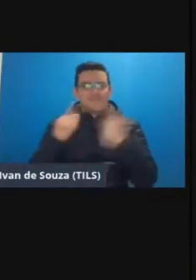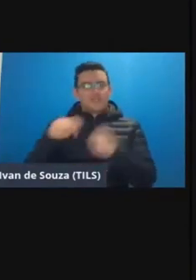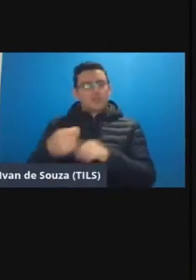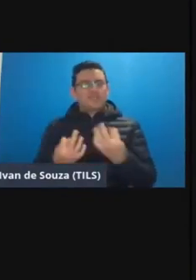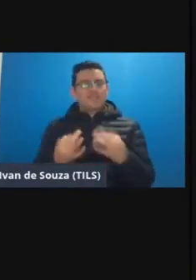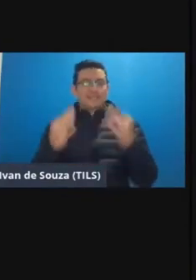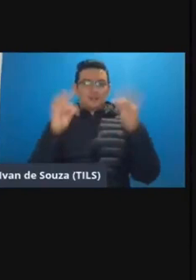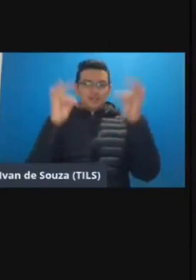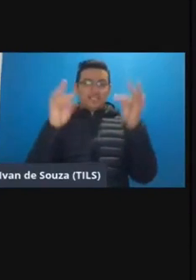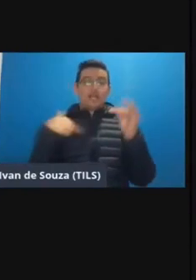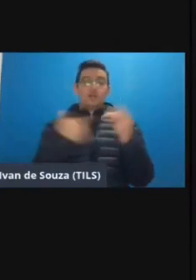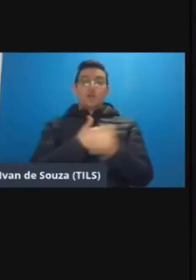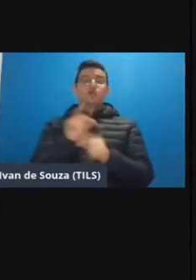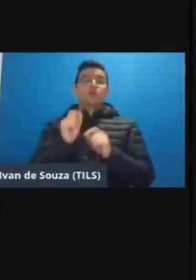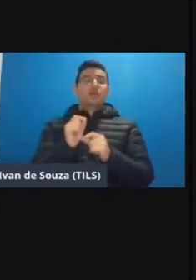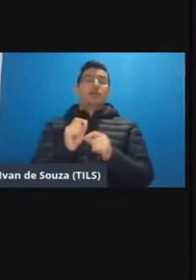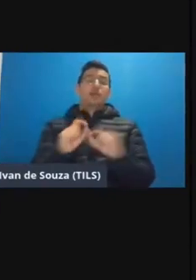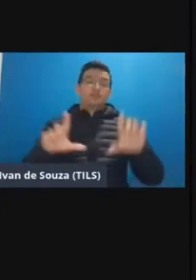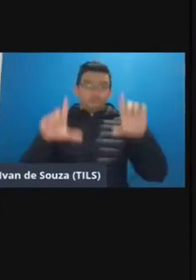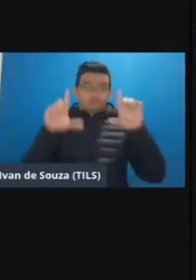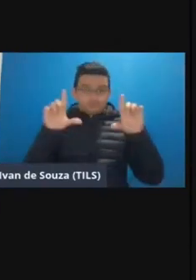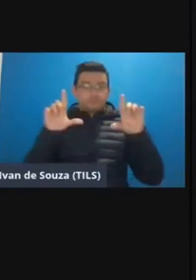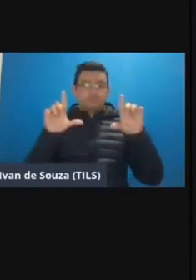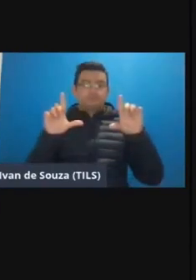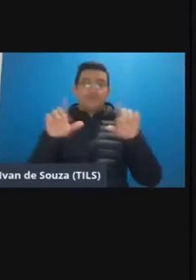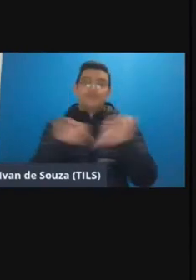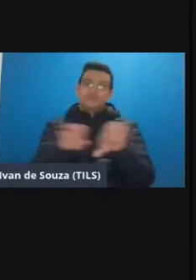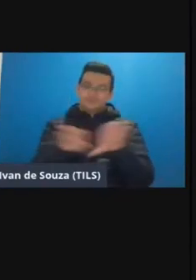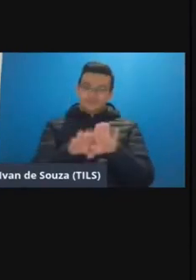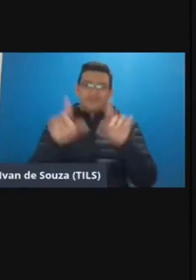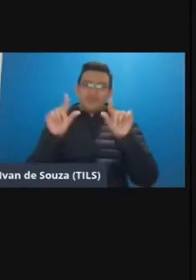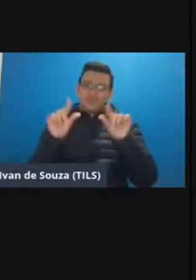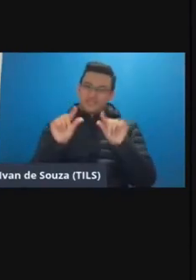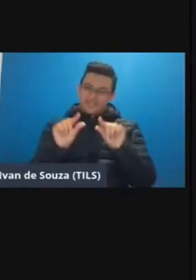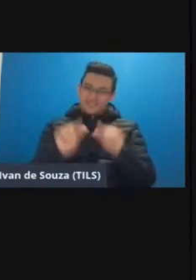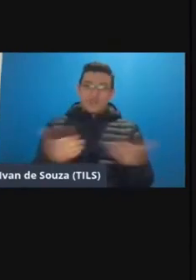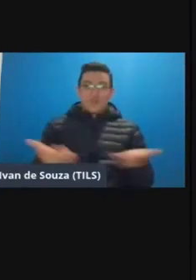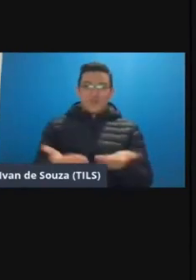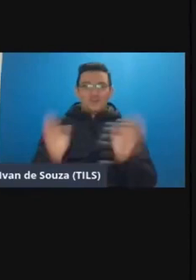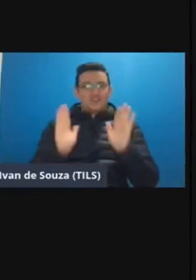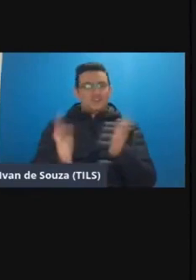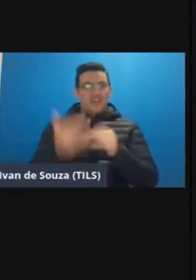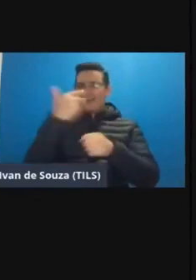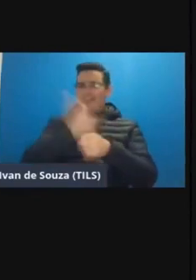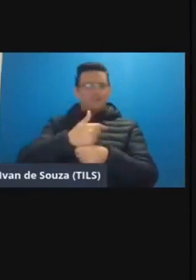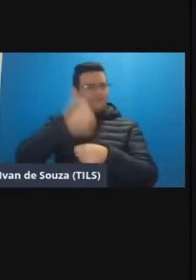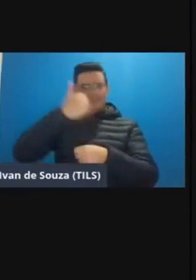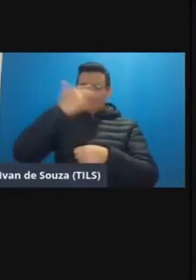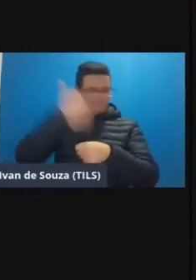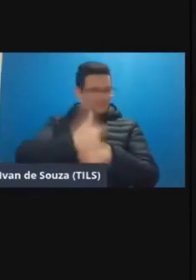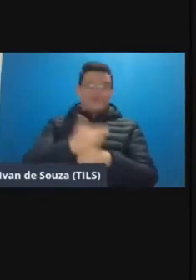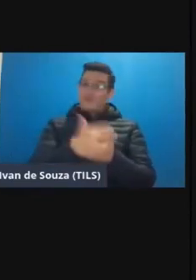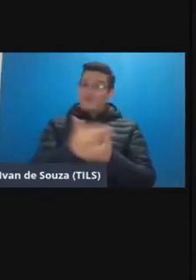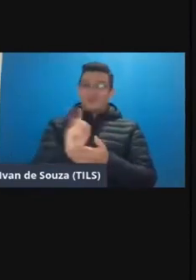tecnologias a nossa presença em tela né esse tempo também foi diminuindo com né hoje já grava de primeiro no início não era